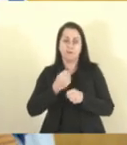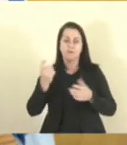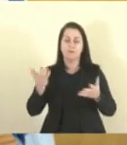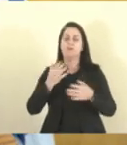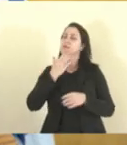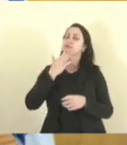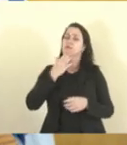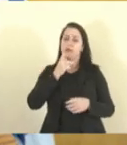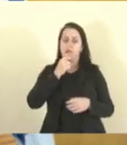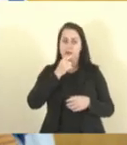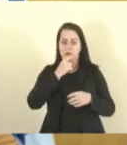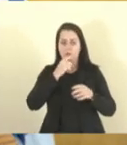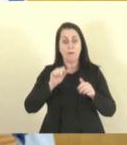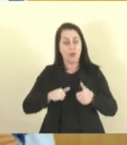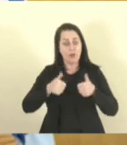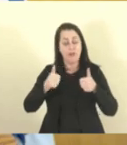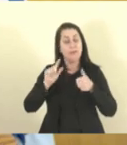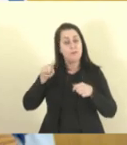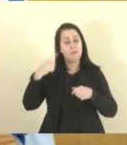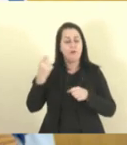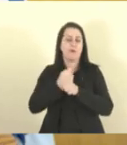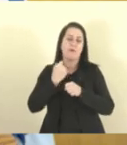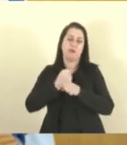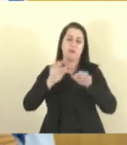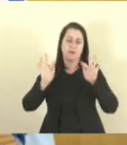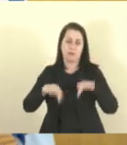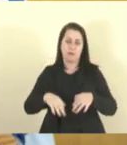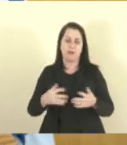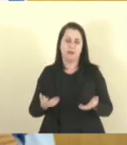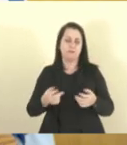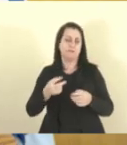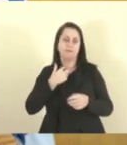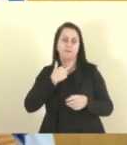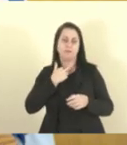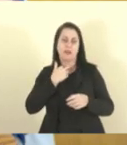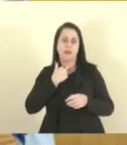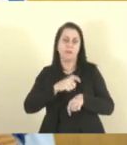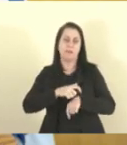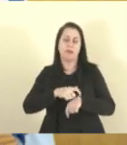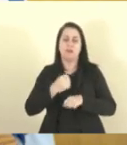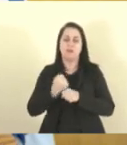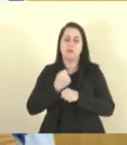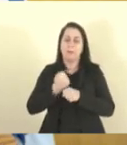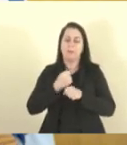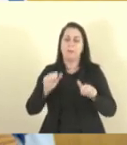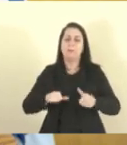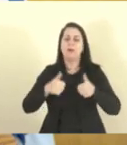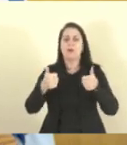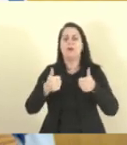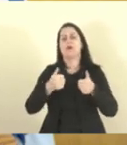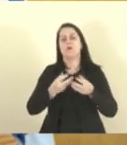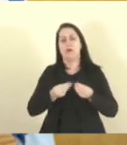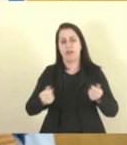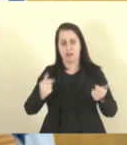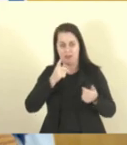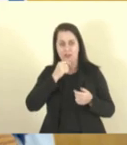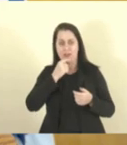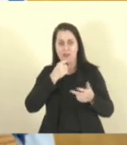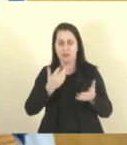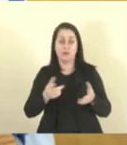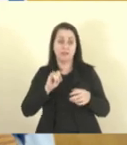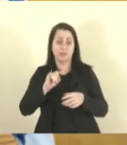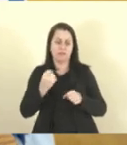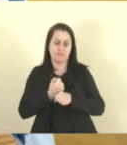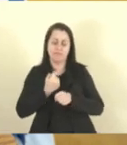melhorar depois que a obra terminar. Não tem como você, durante a obra, melhorar a qualidade da água se a obra está sendo